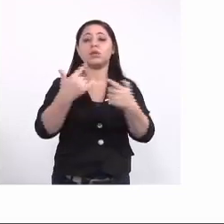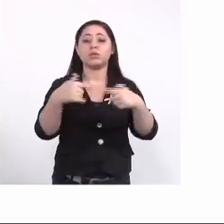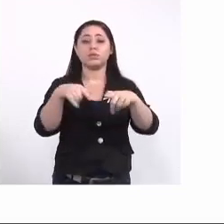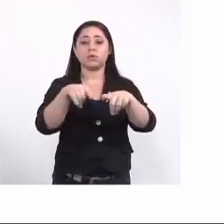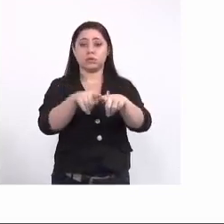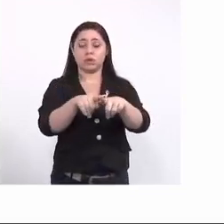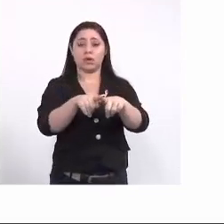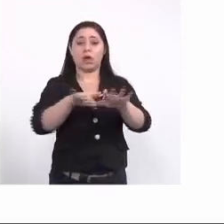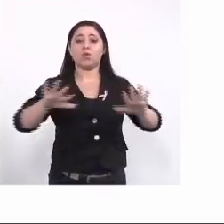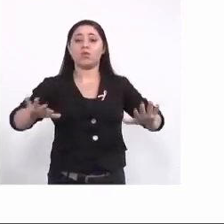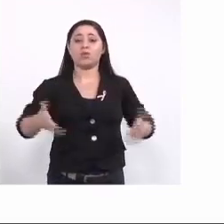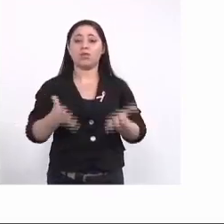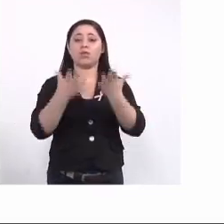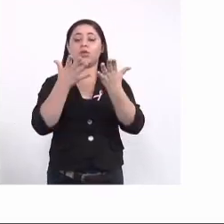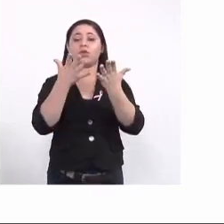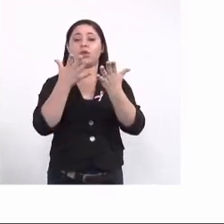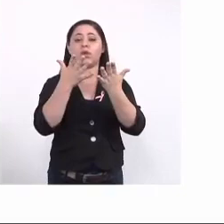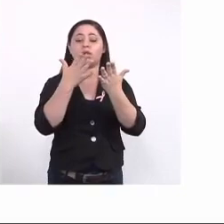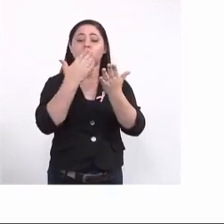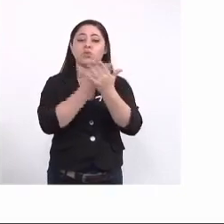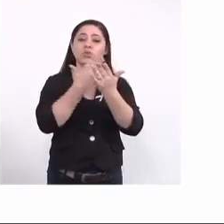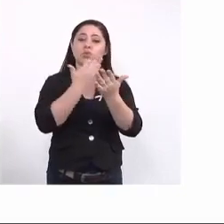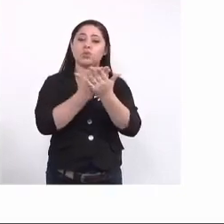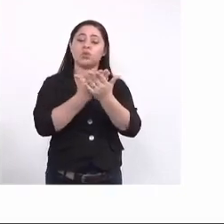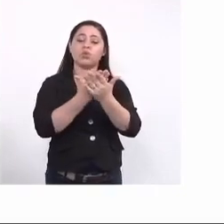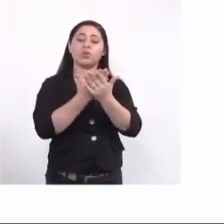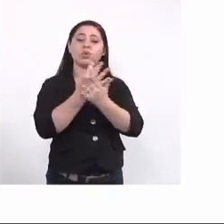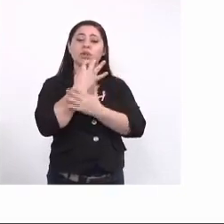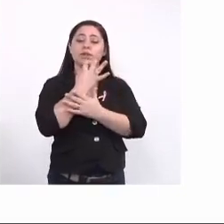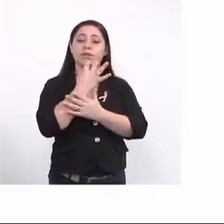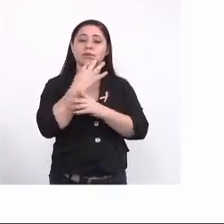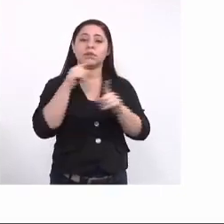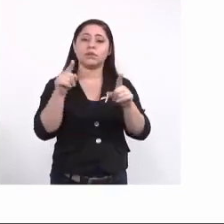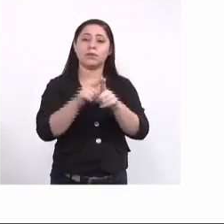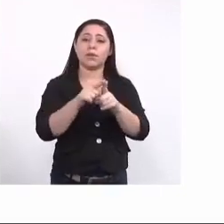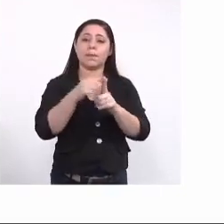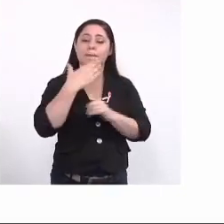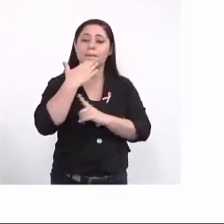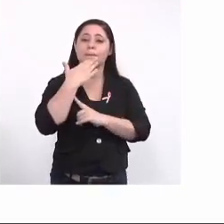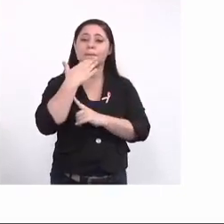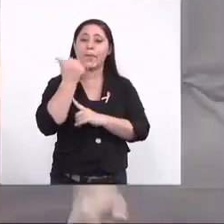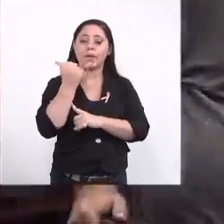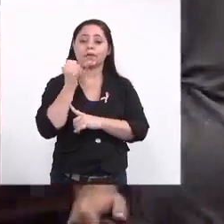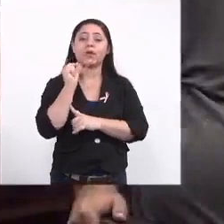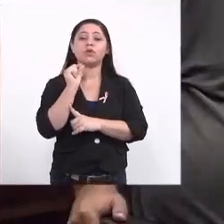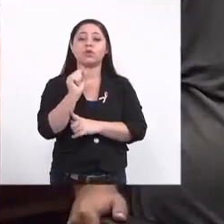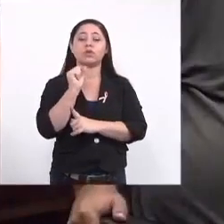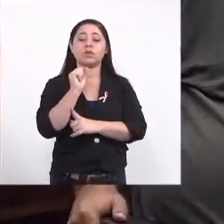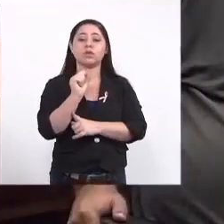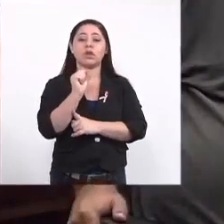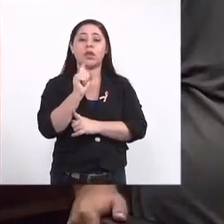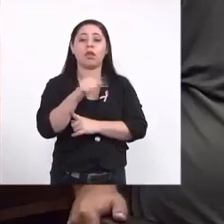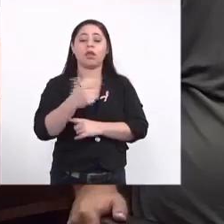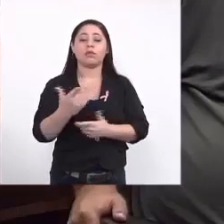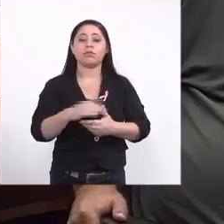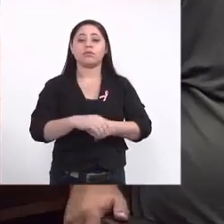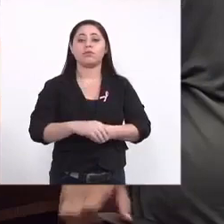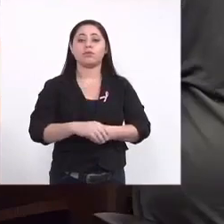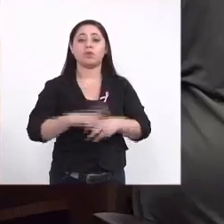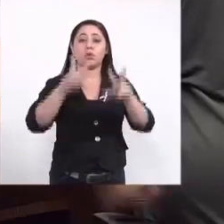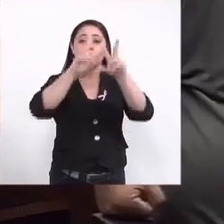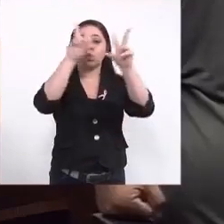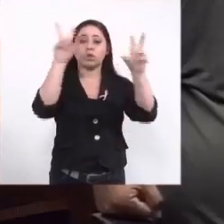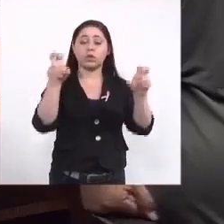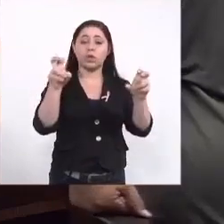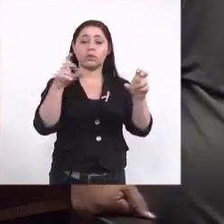para fomentar nosso estudo e consequentemente melhorar em muito ter uma